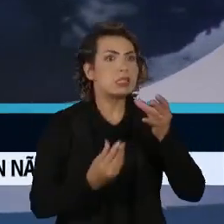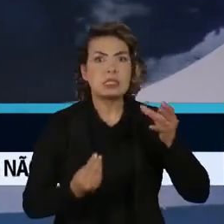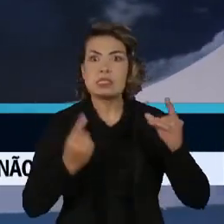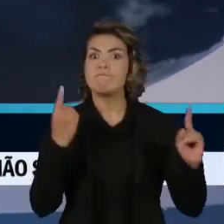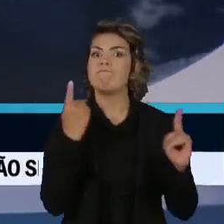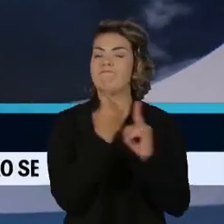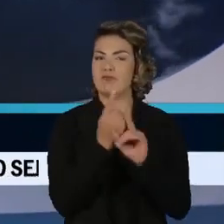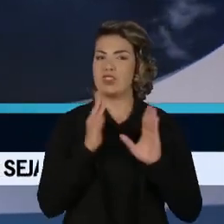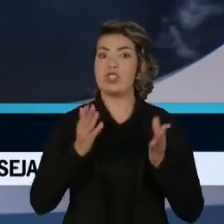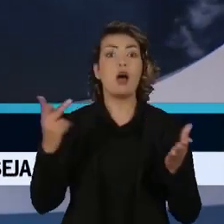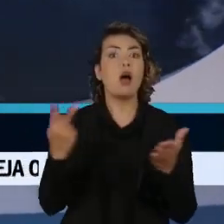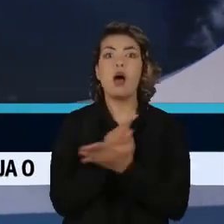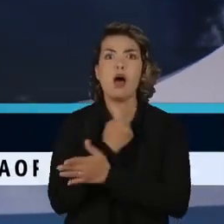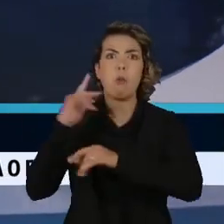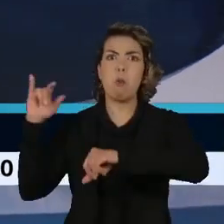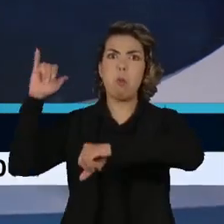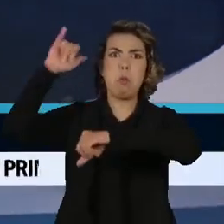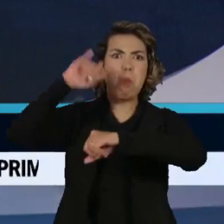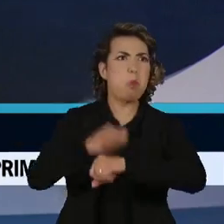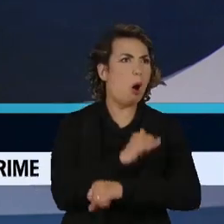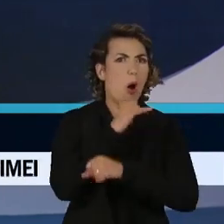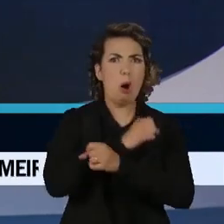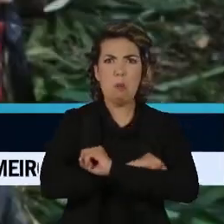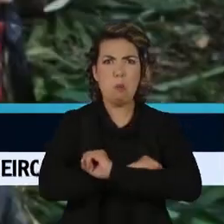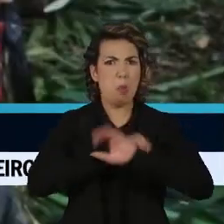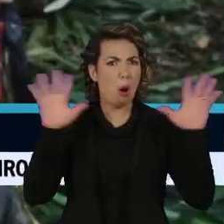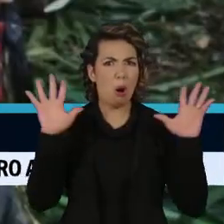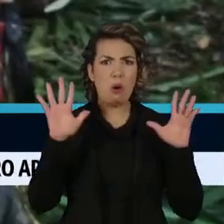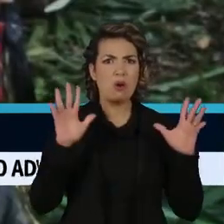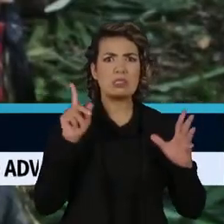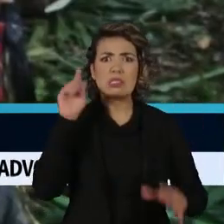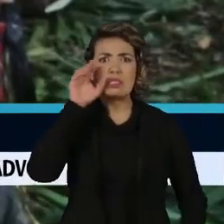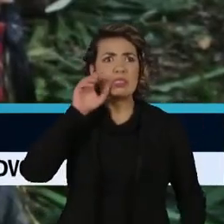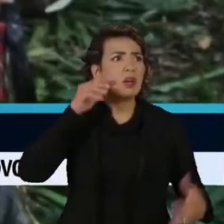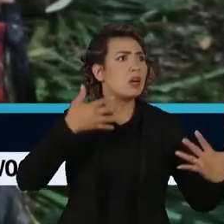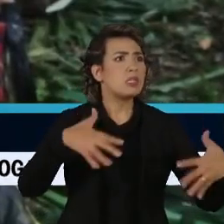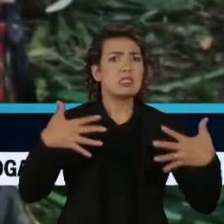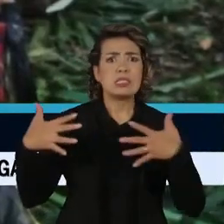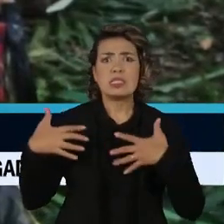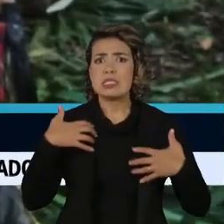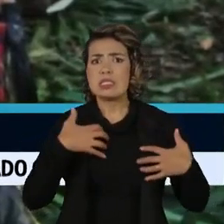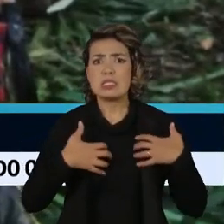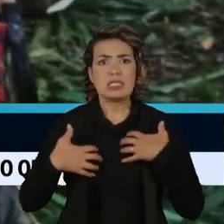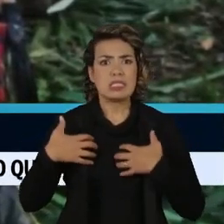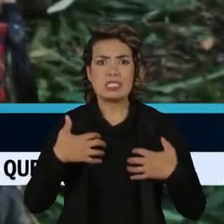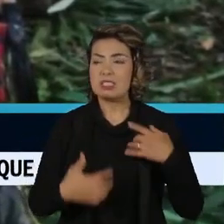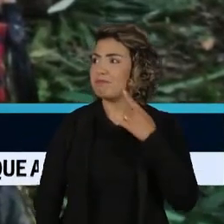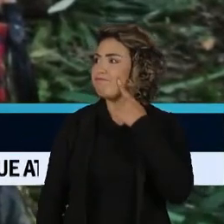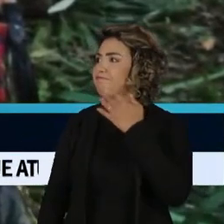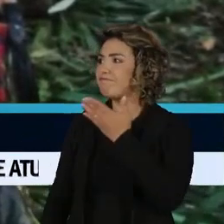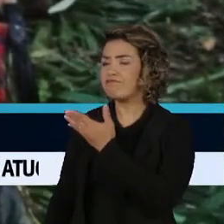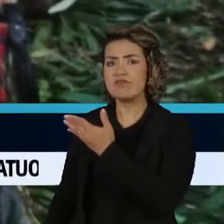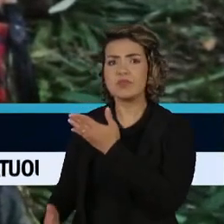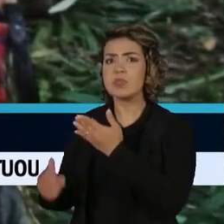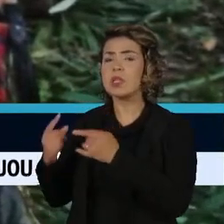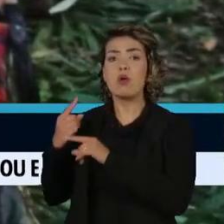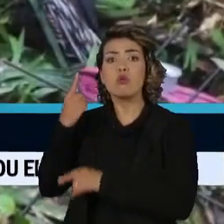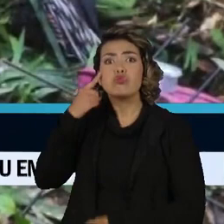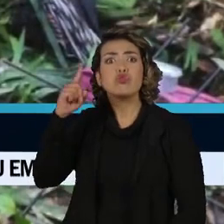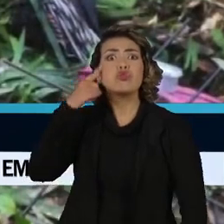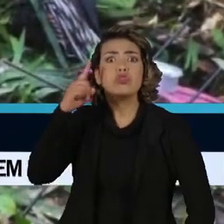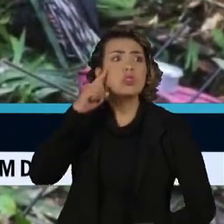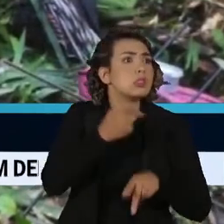acidente aéreo em um drama que comoveu os colombianos. Estas imagens encerram 40 dias de buscas pela